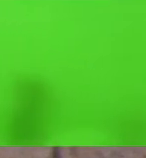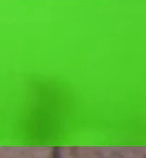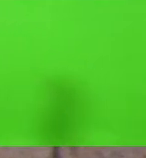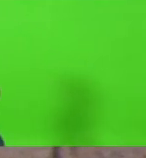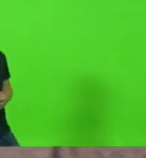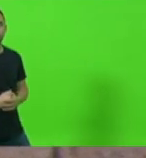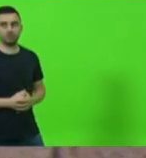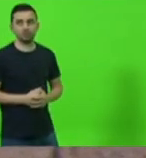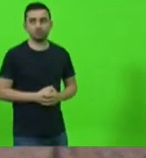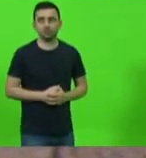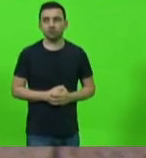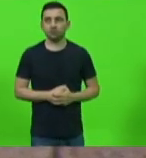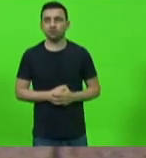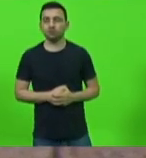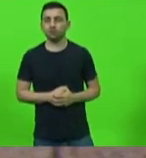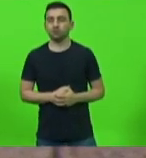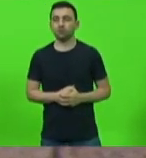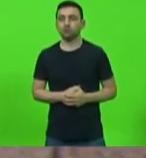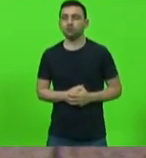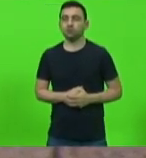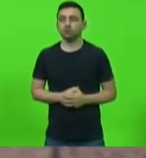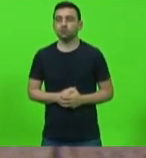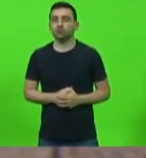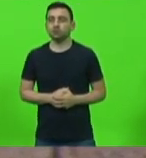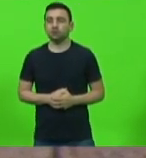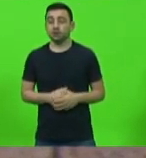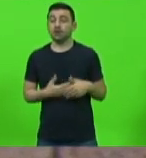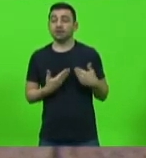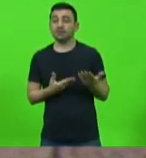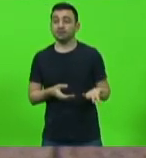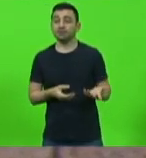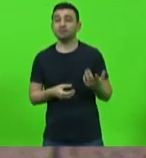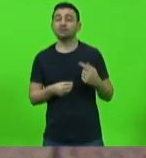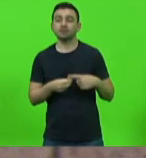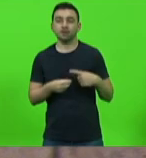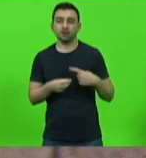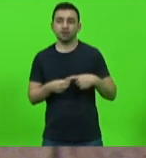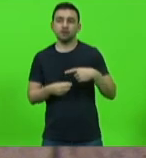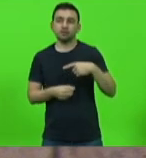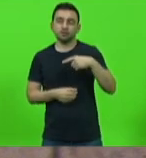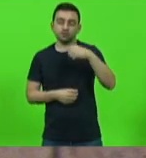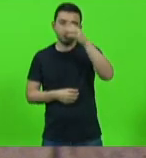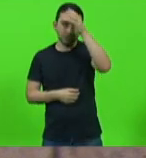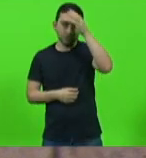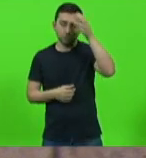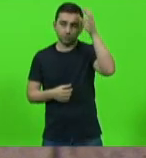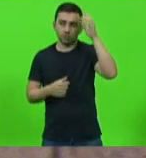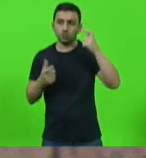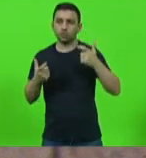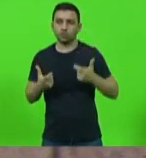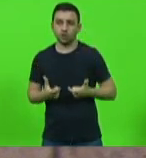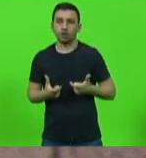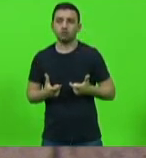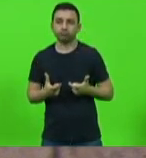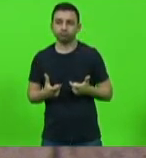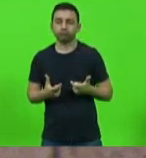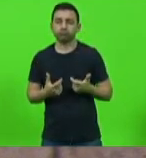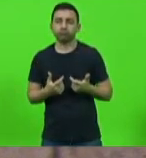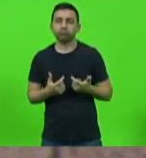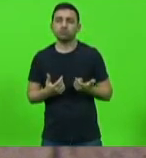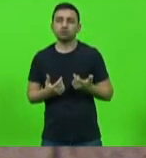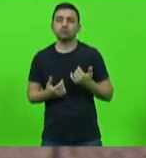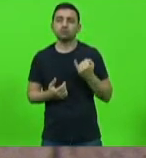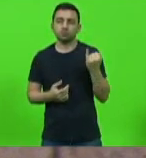ambientado na cidade de Chapecó, dos tempos que vivi lá quando criança e que estamos trazendo à memória